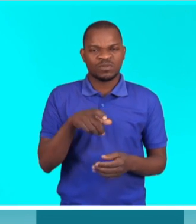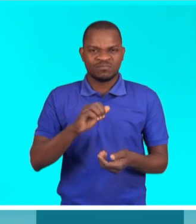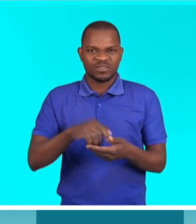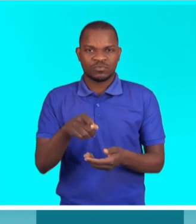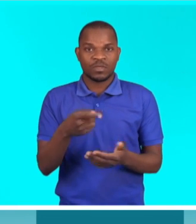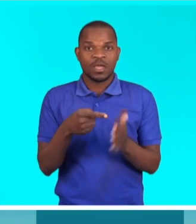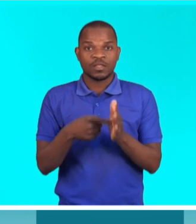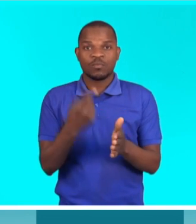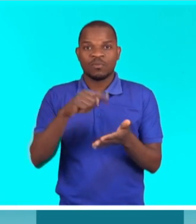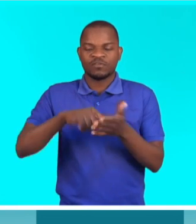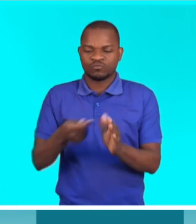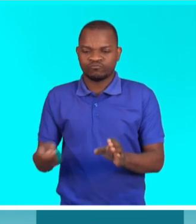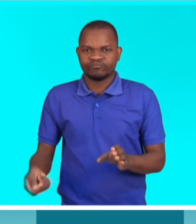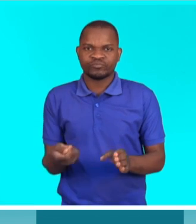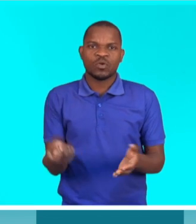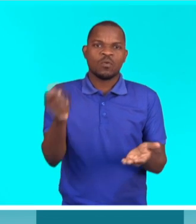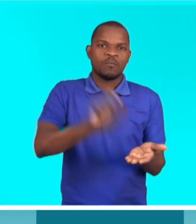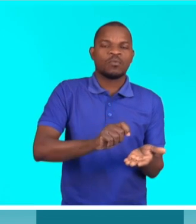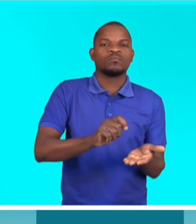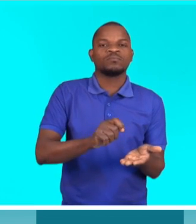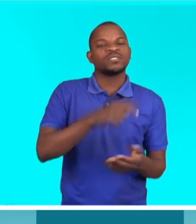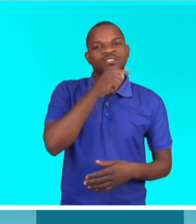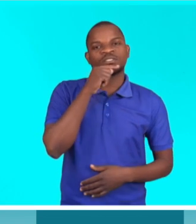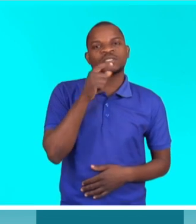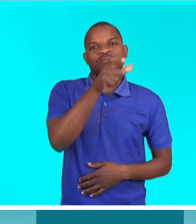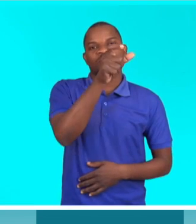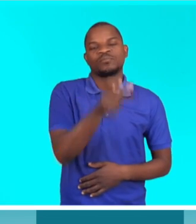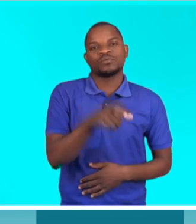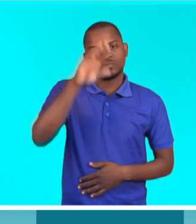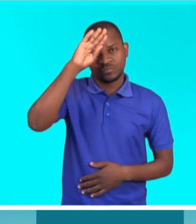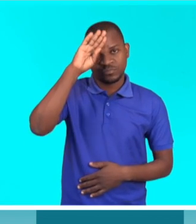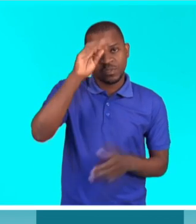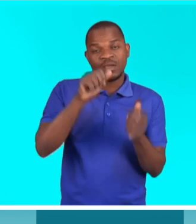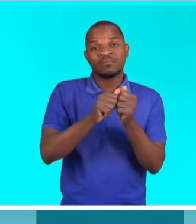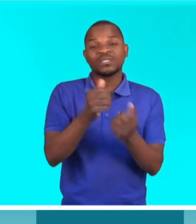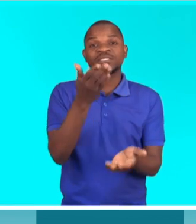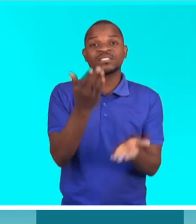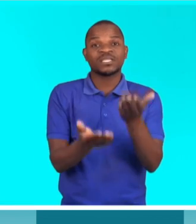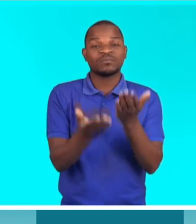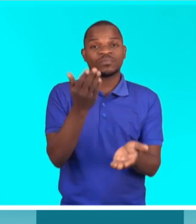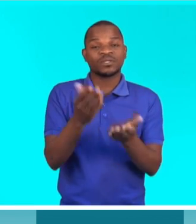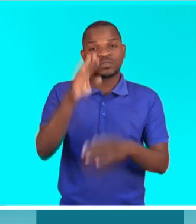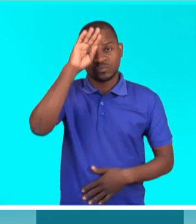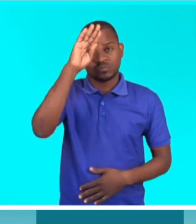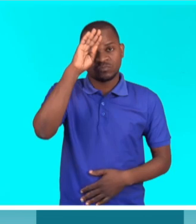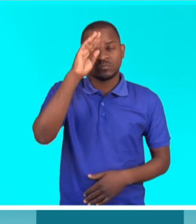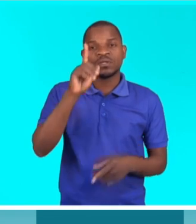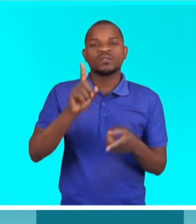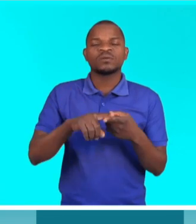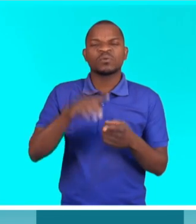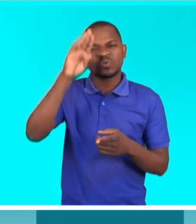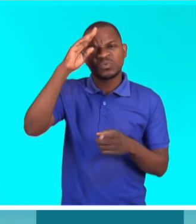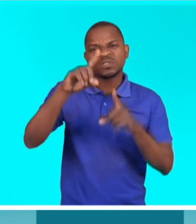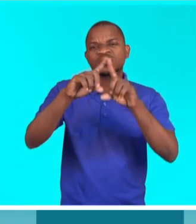na enfermaria. Uma bem cheia. Significa que é suficiente para um doente. Dependendo do tipo de doente, qual é a doença que tem.